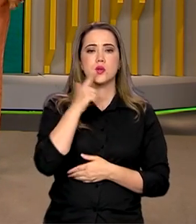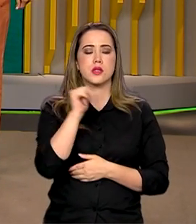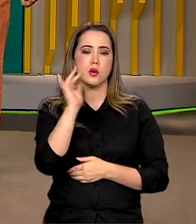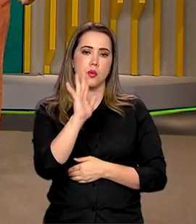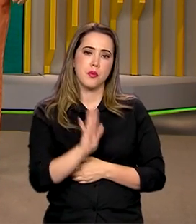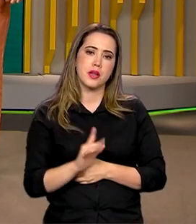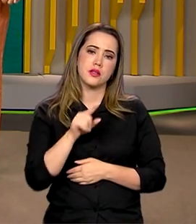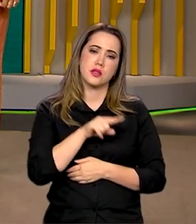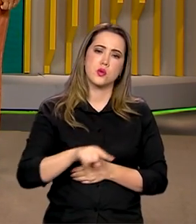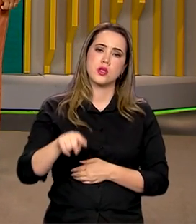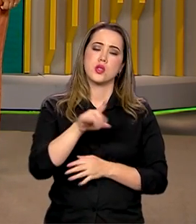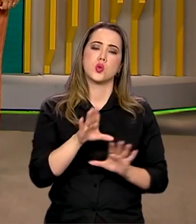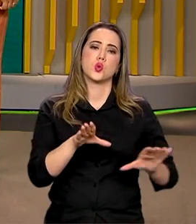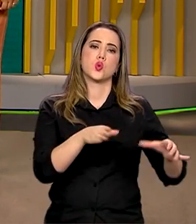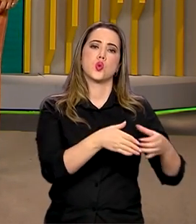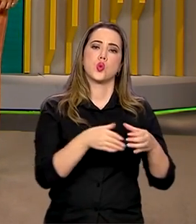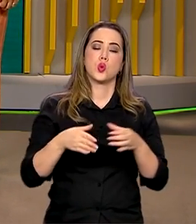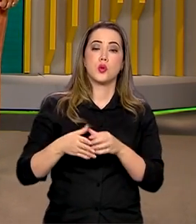nessas cadeias produtivas globais. Isso é muito bom, né?